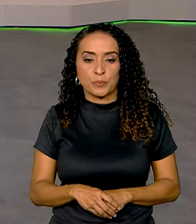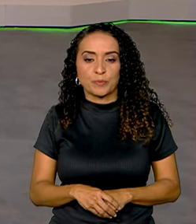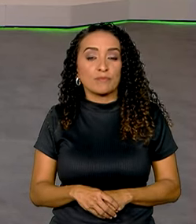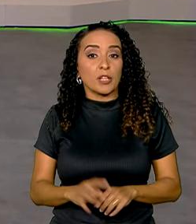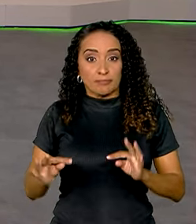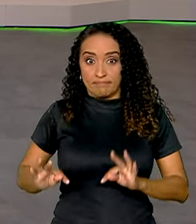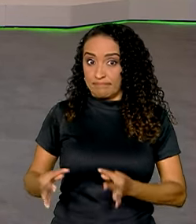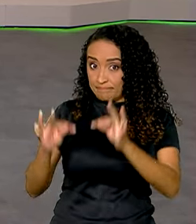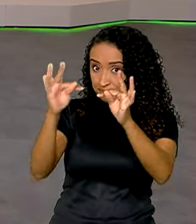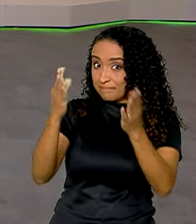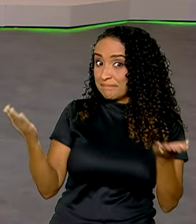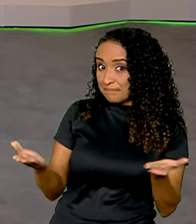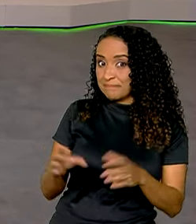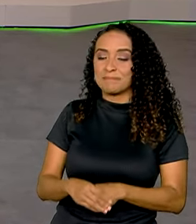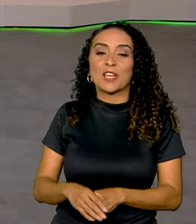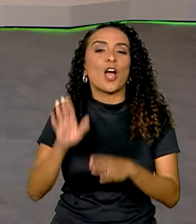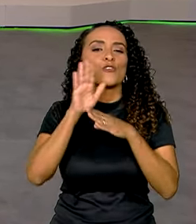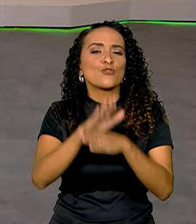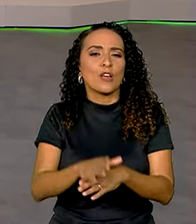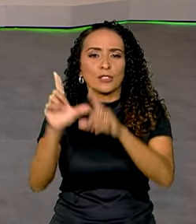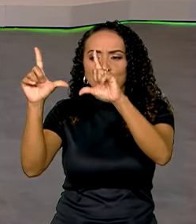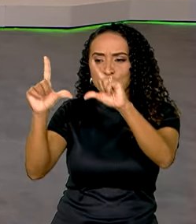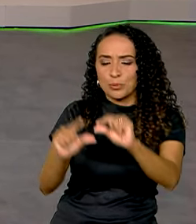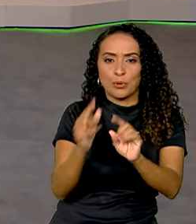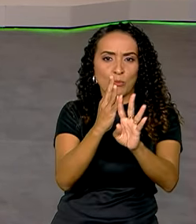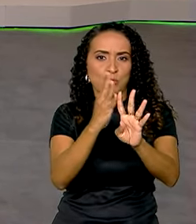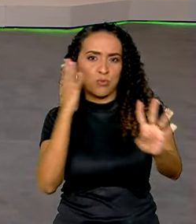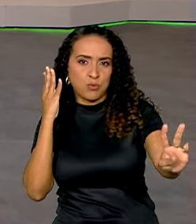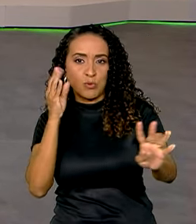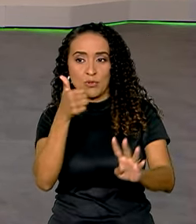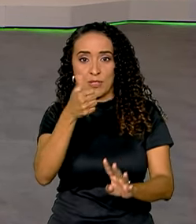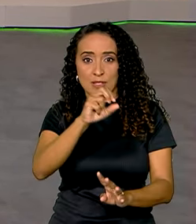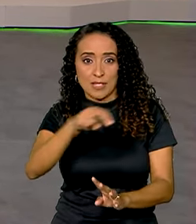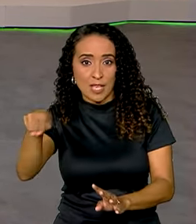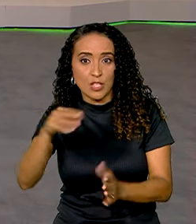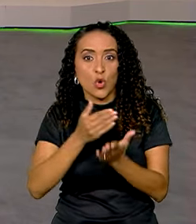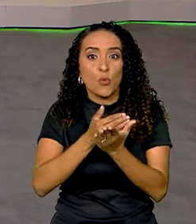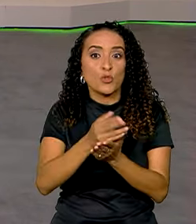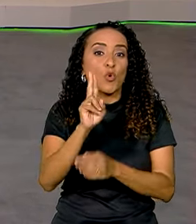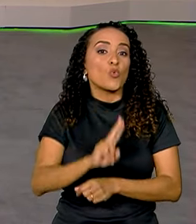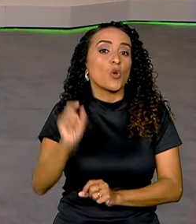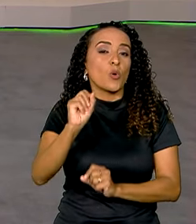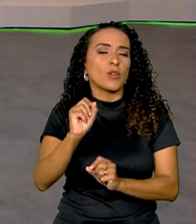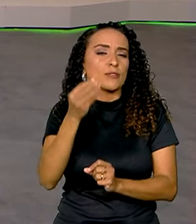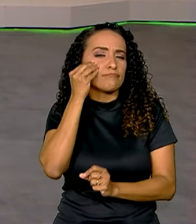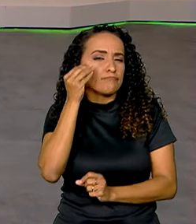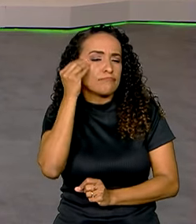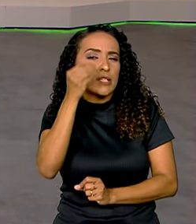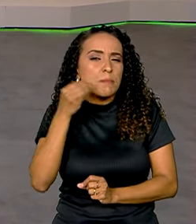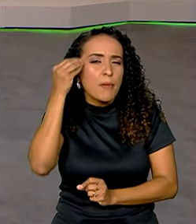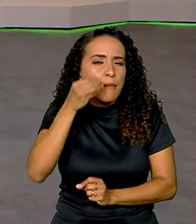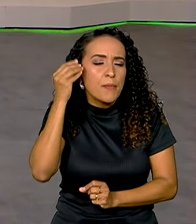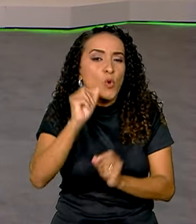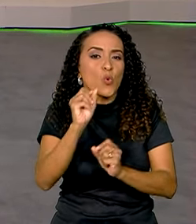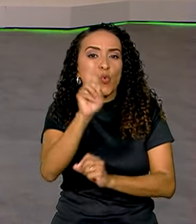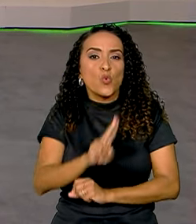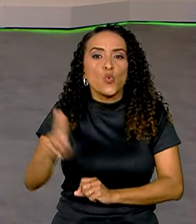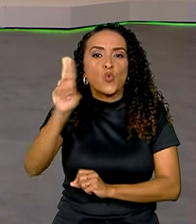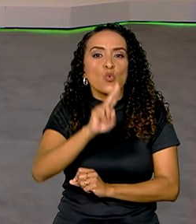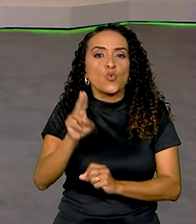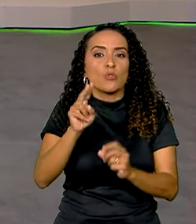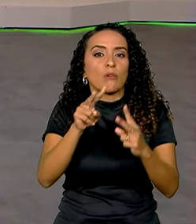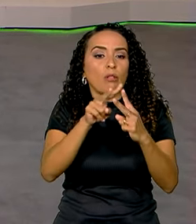Tecnologia agora! Para ajudar a reduzir as filas, o INSS começou a usar de forma experimental o uso da